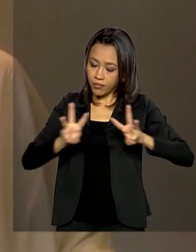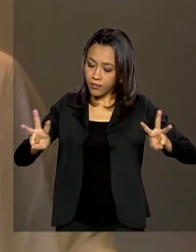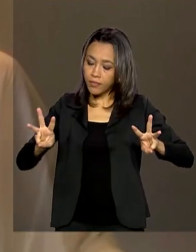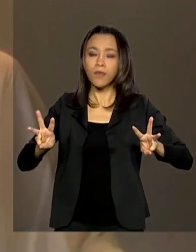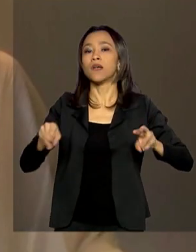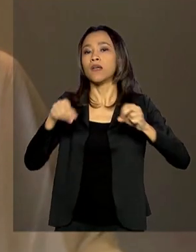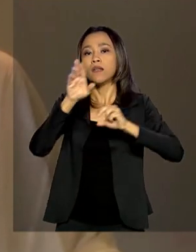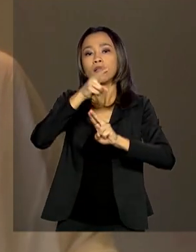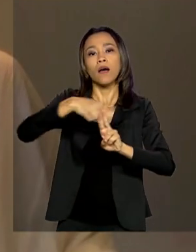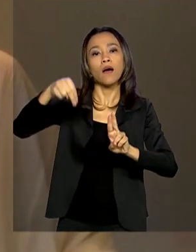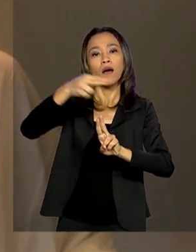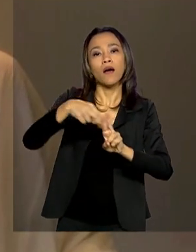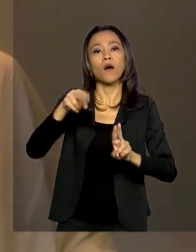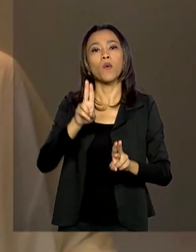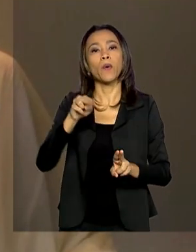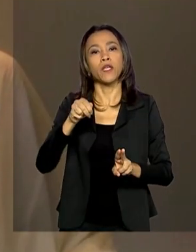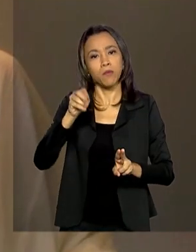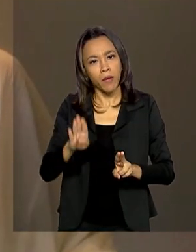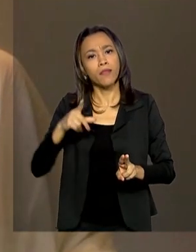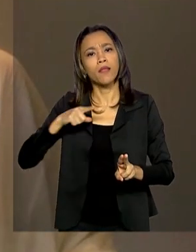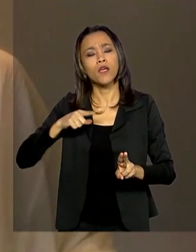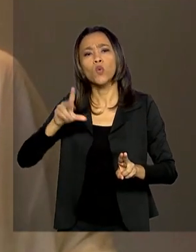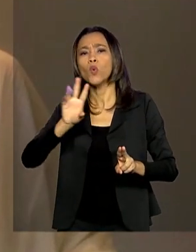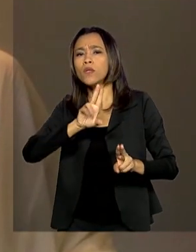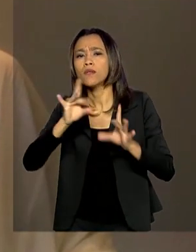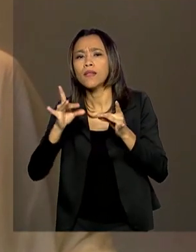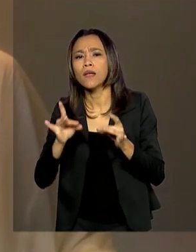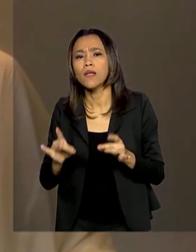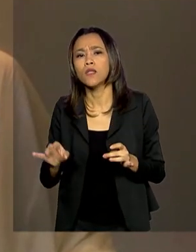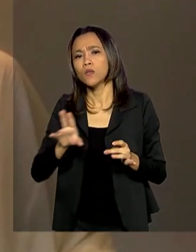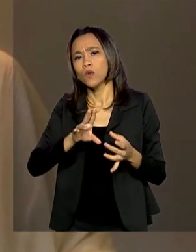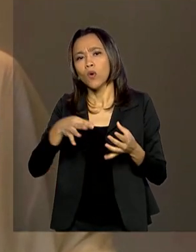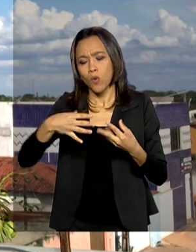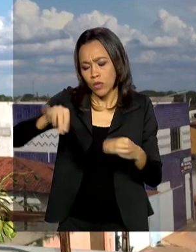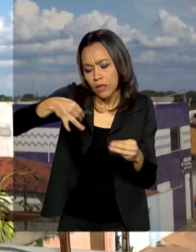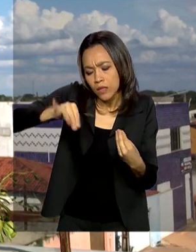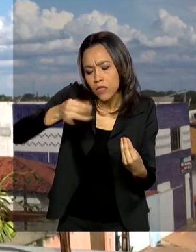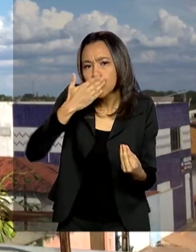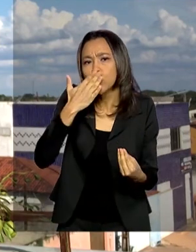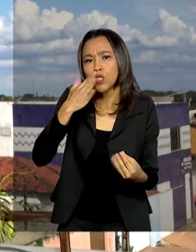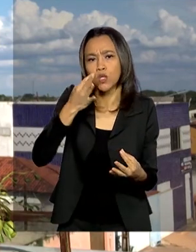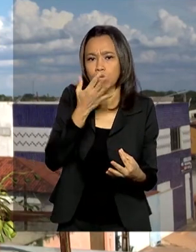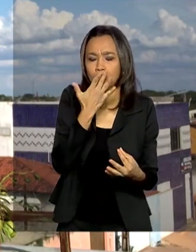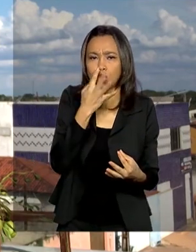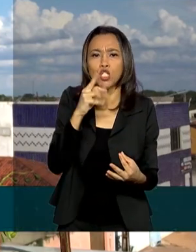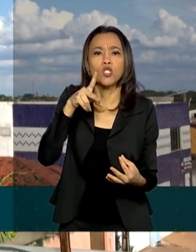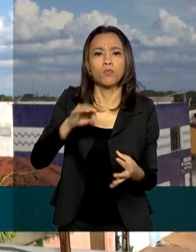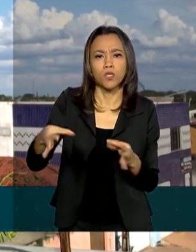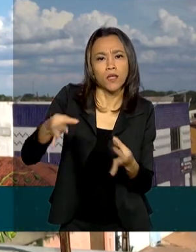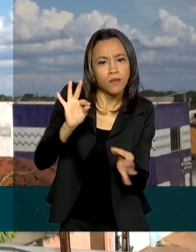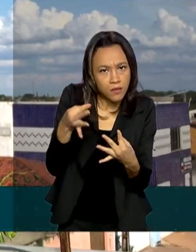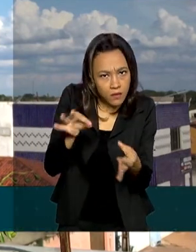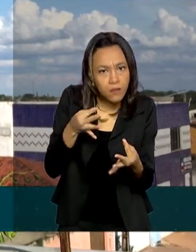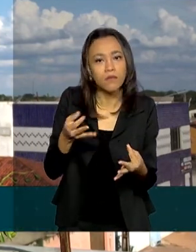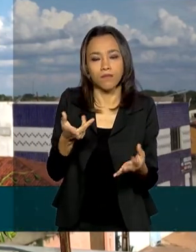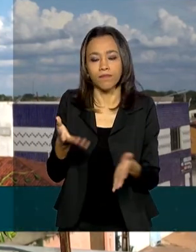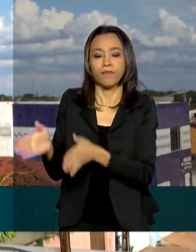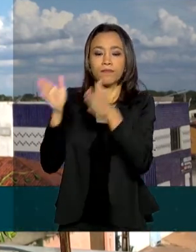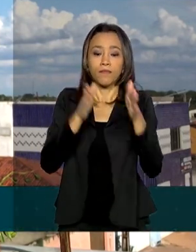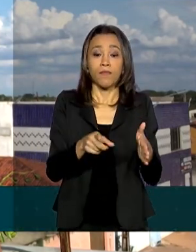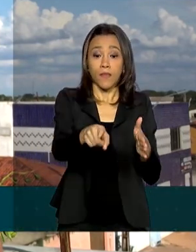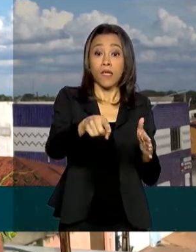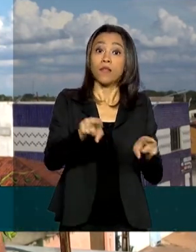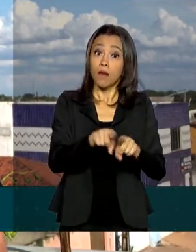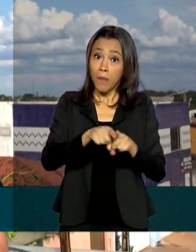ou também ajudando como voluntário para a confecção das máscaras. Presidiários de várias cidades do país também